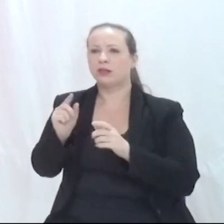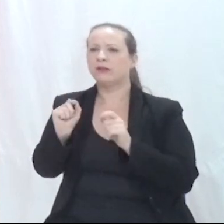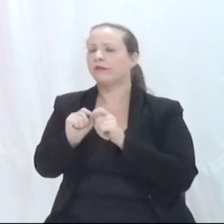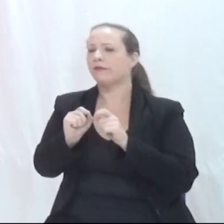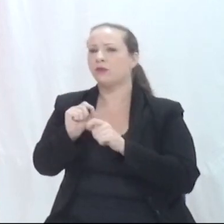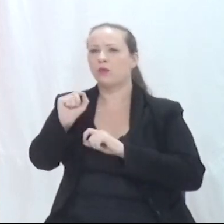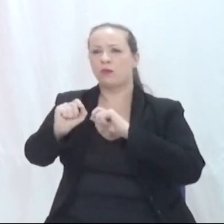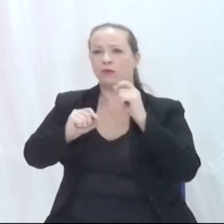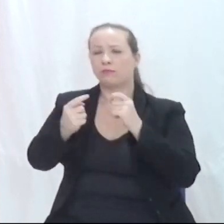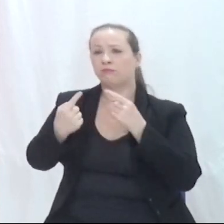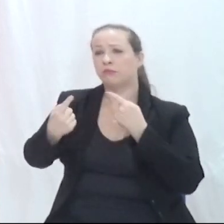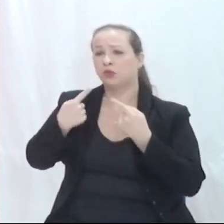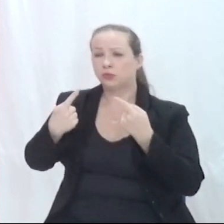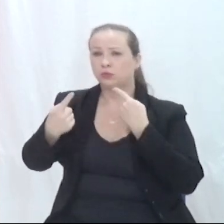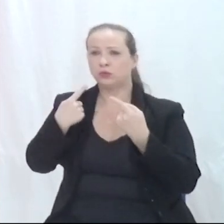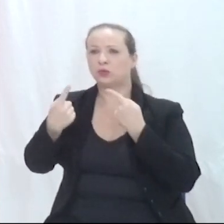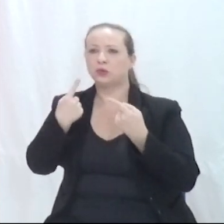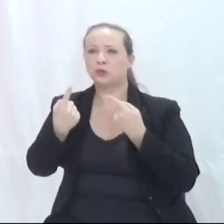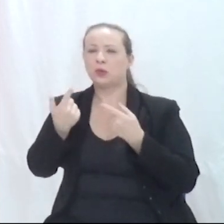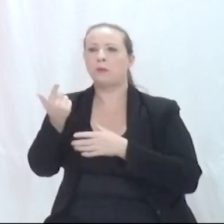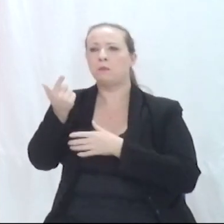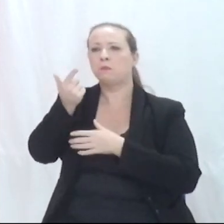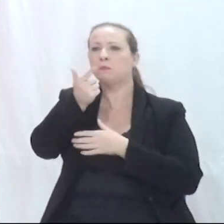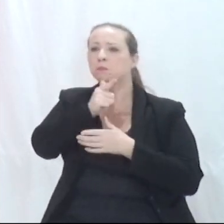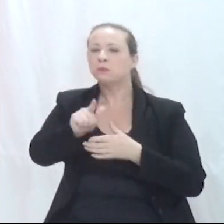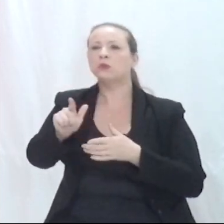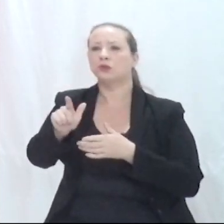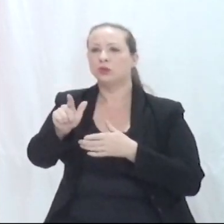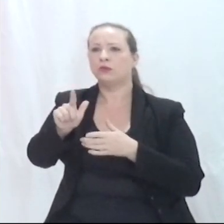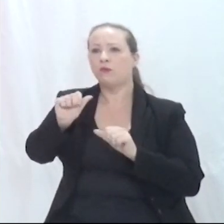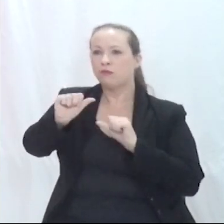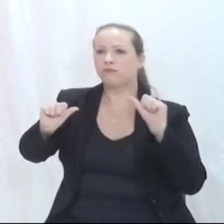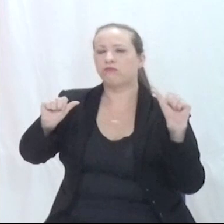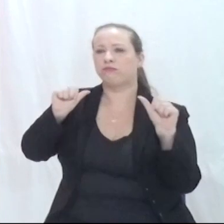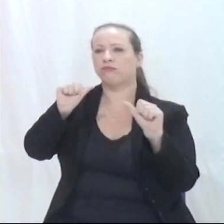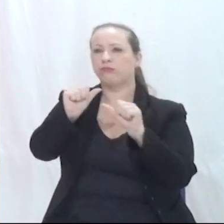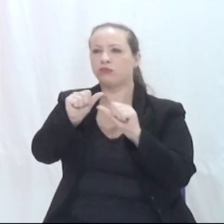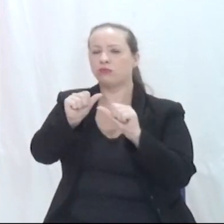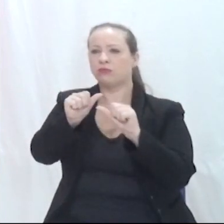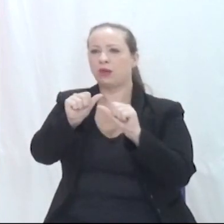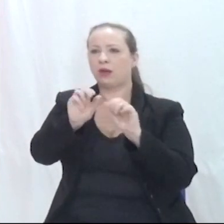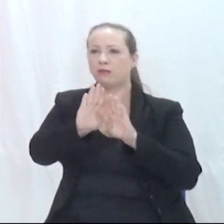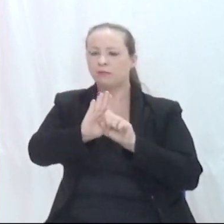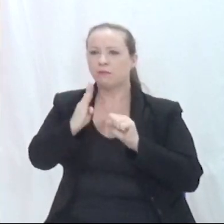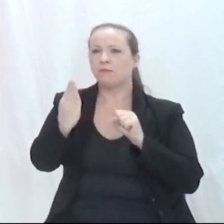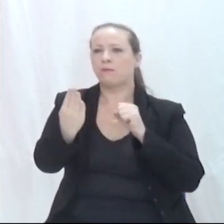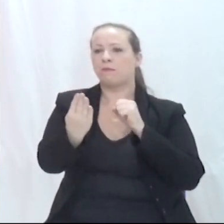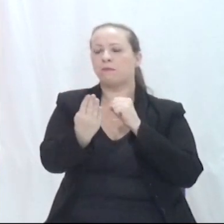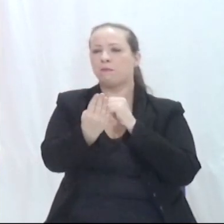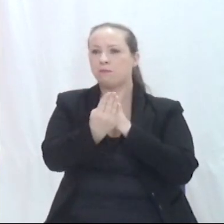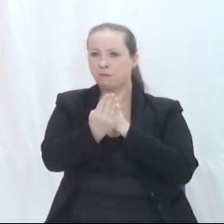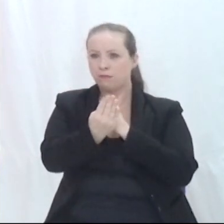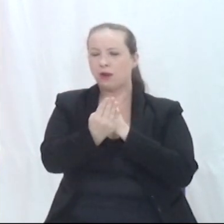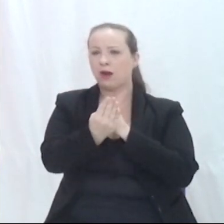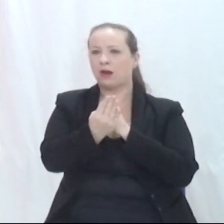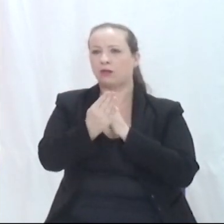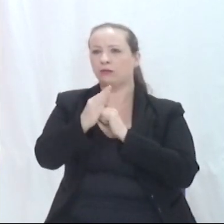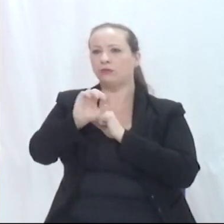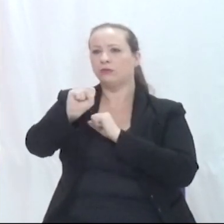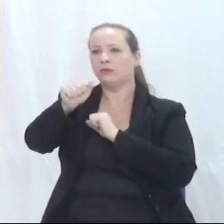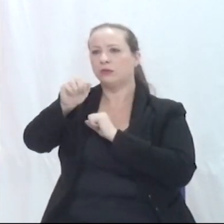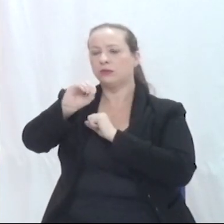debater sobre a possibilidade de alterar o nome da Vila São Domingos para o bairro São Domingos,